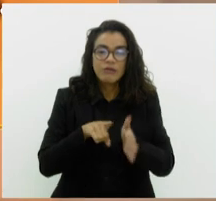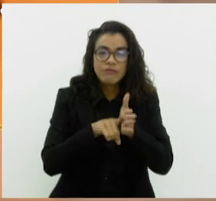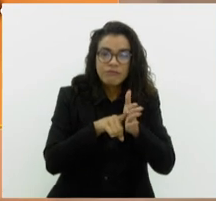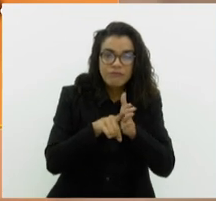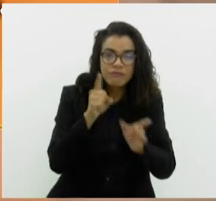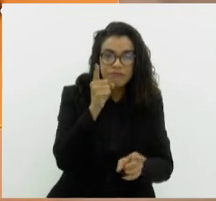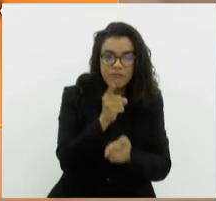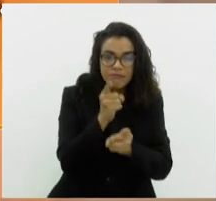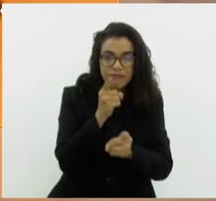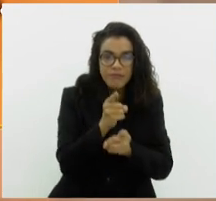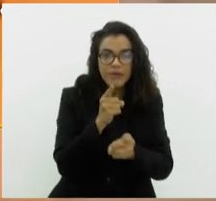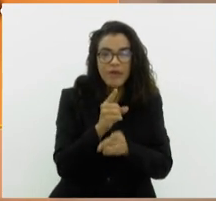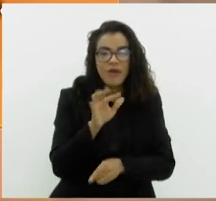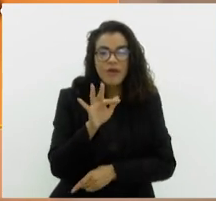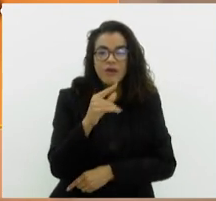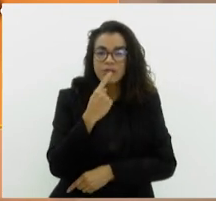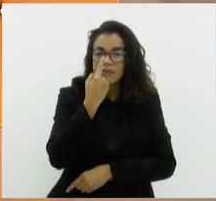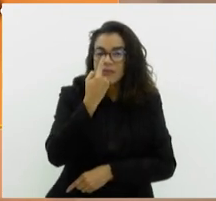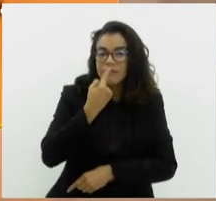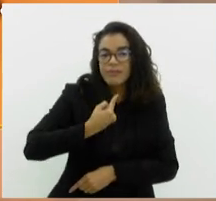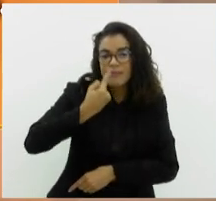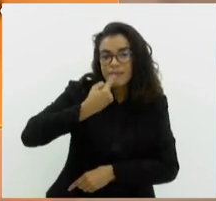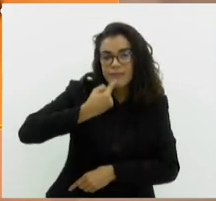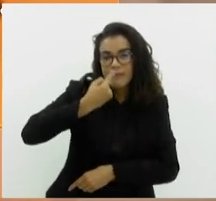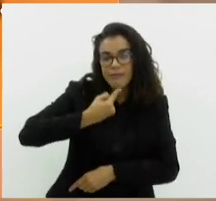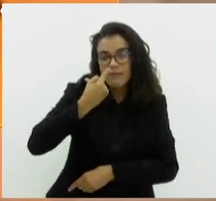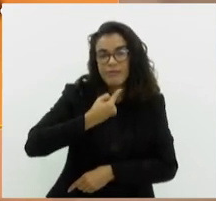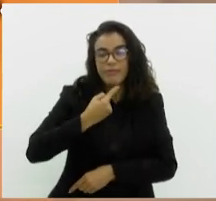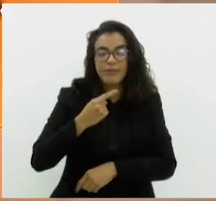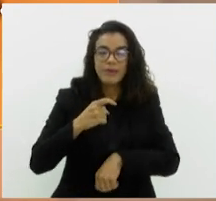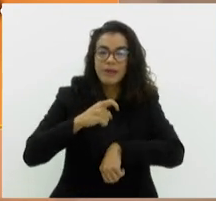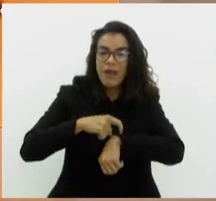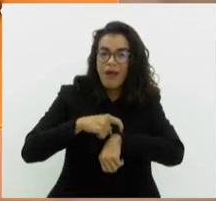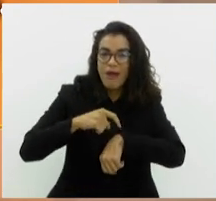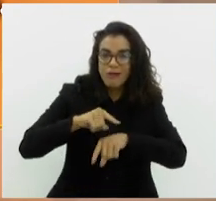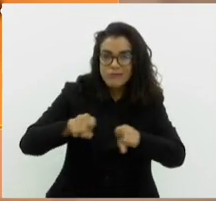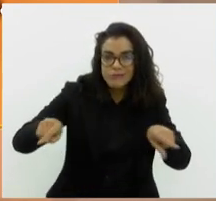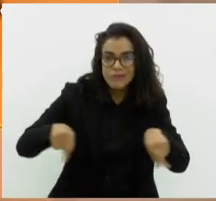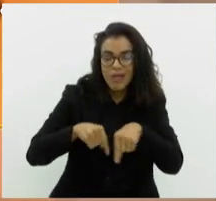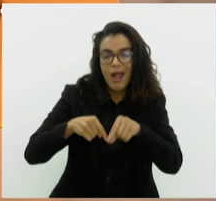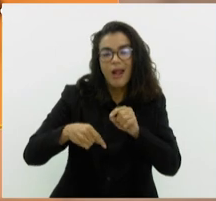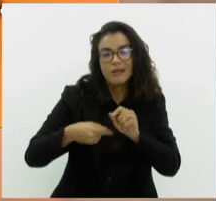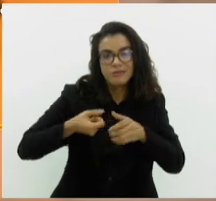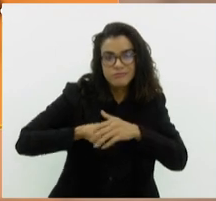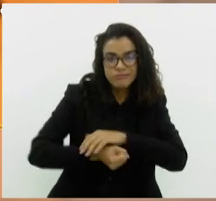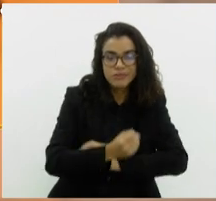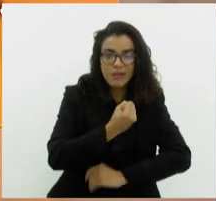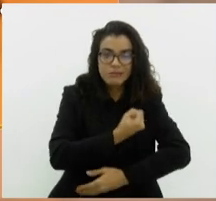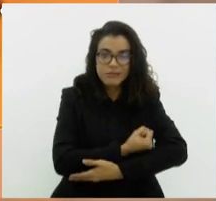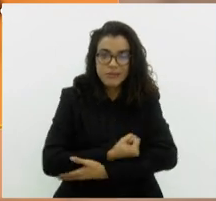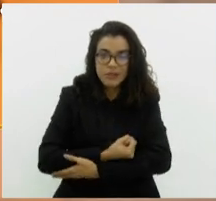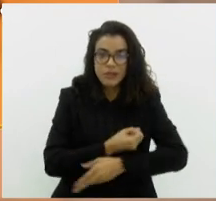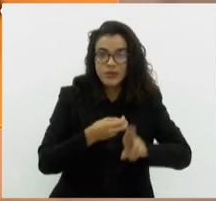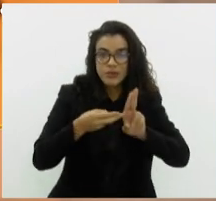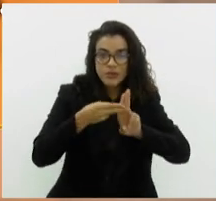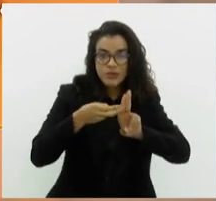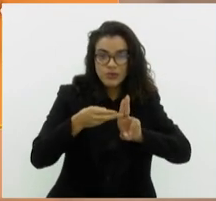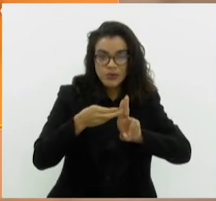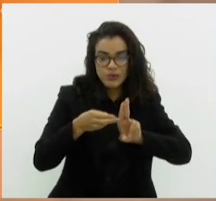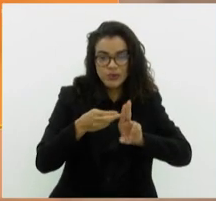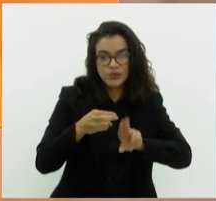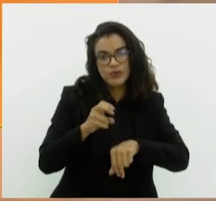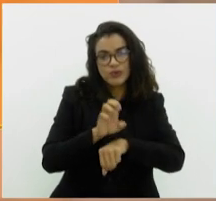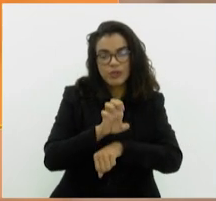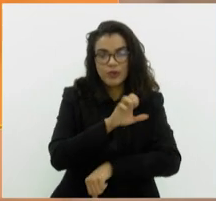diagnóstico de fissura lábio-palatal ainda na sala de parto das unidades do Sistema de Saúde do Rio de Janeiro.